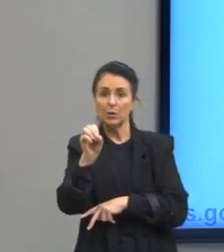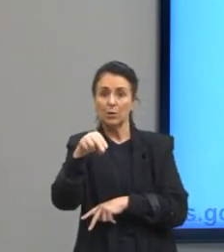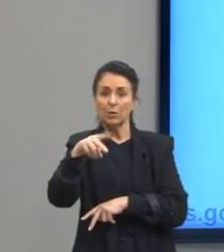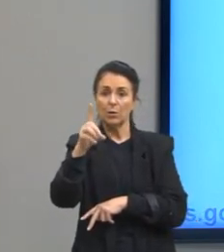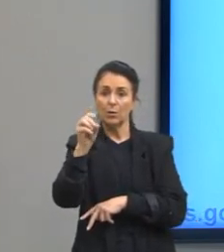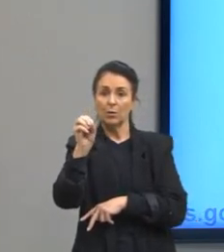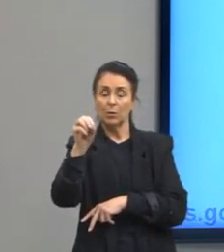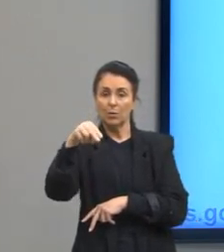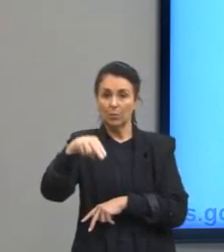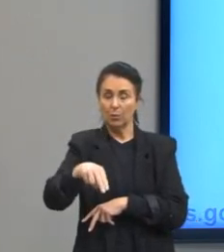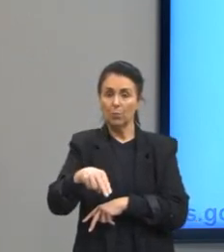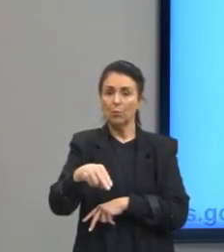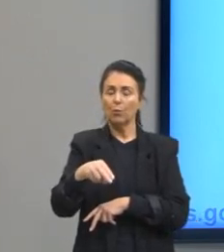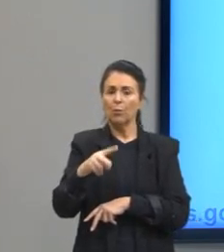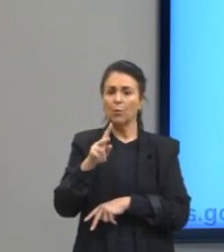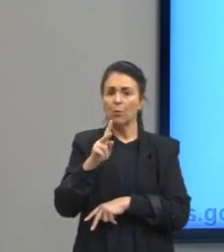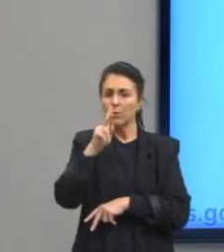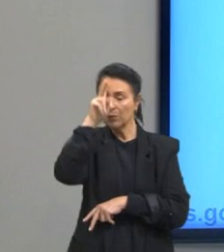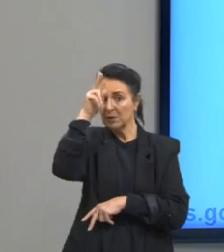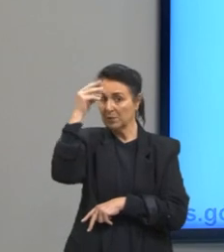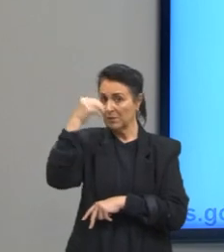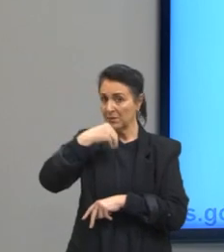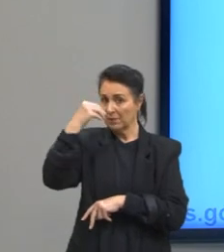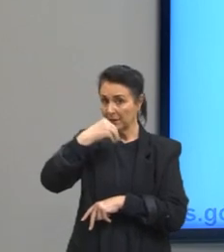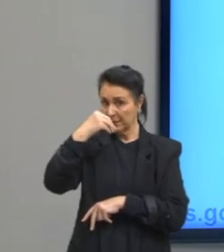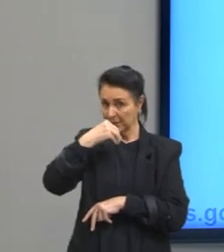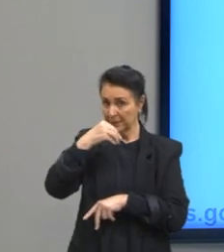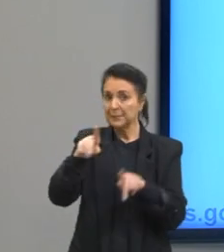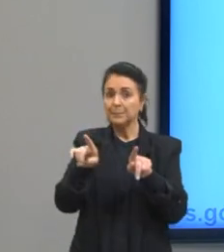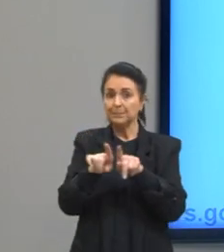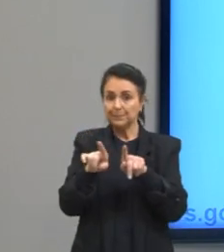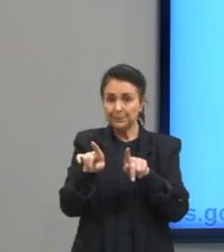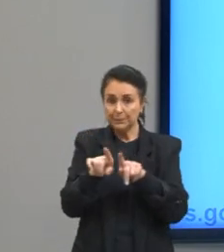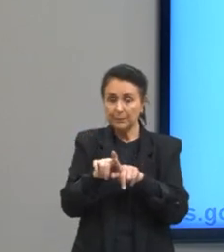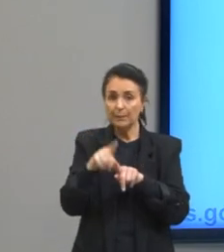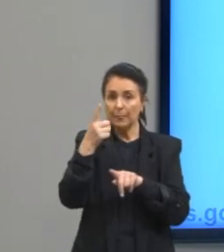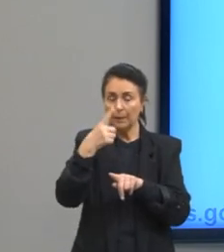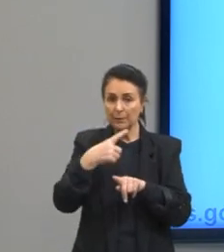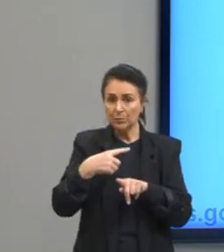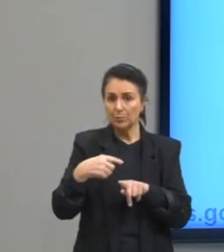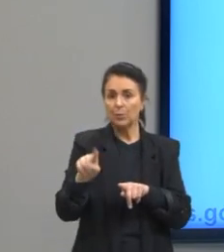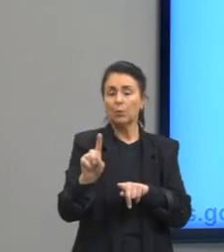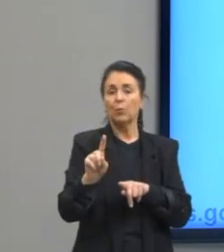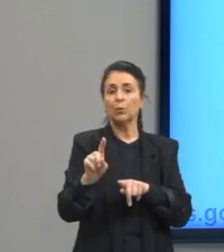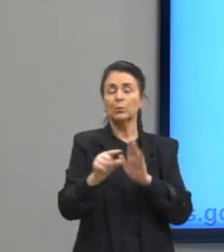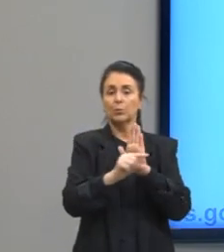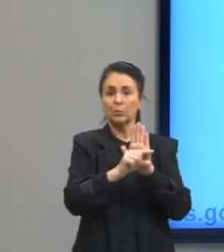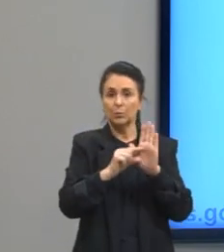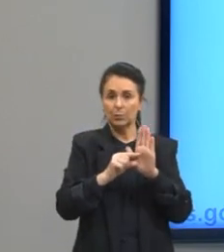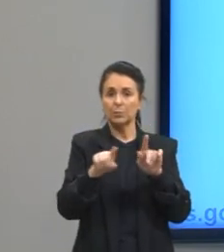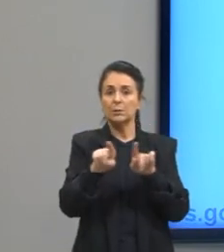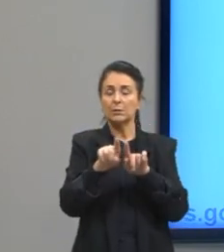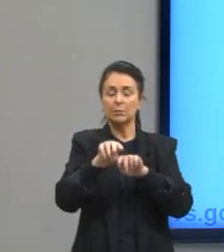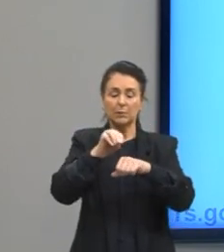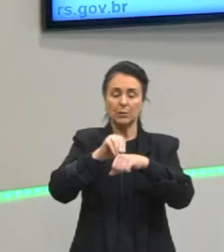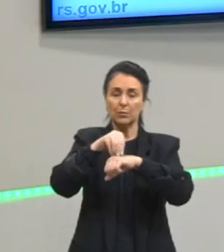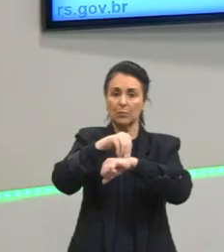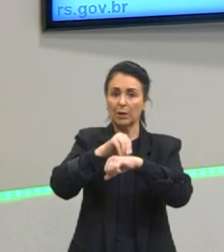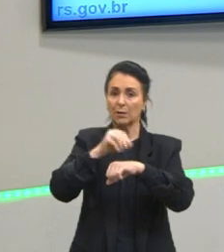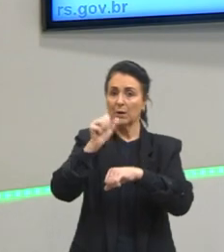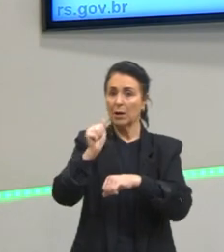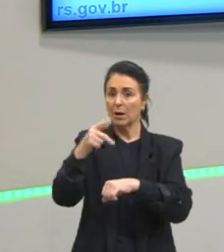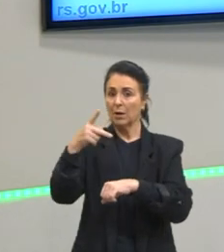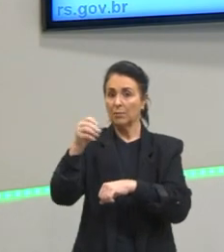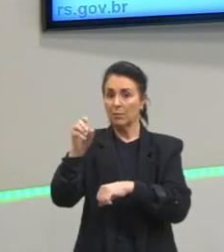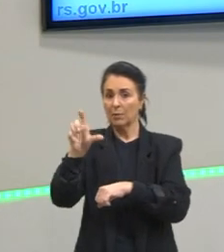forças fracas de Van der Waals, tá? Que aí sim ocorre entre moléculas apolares, que quando elas